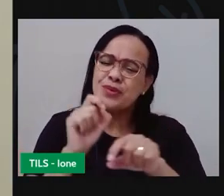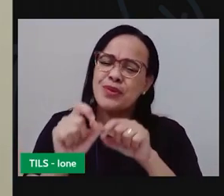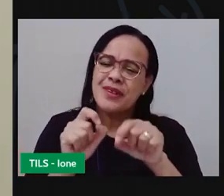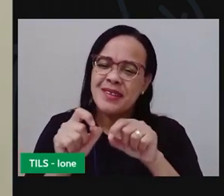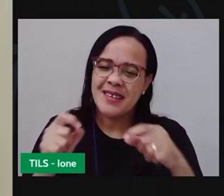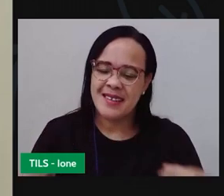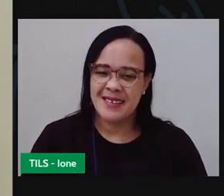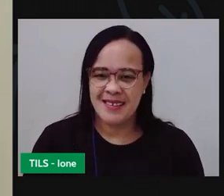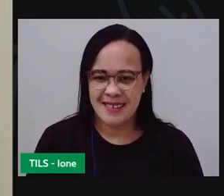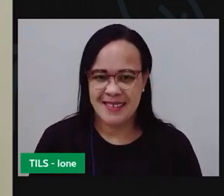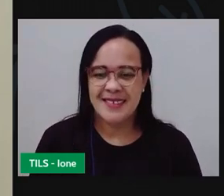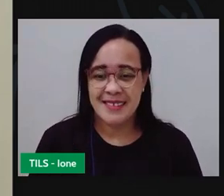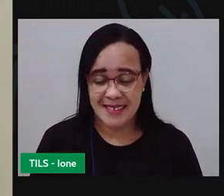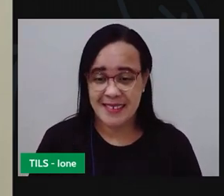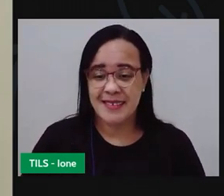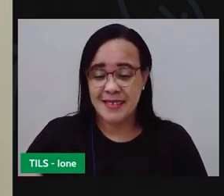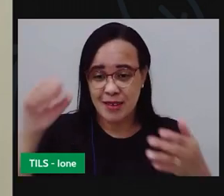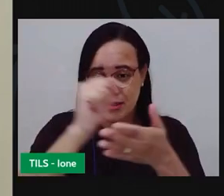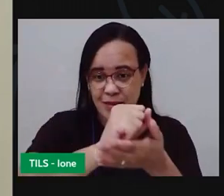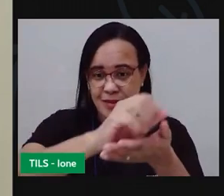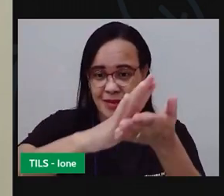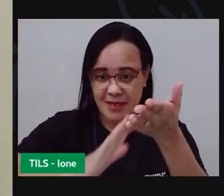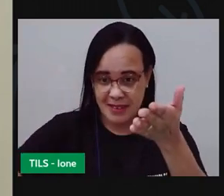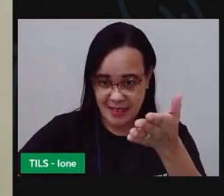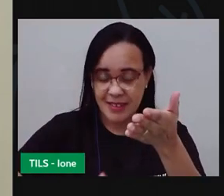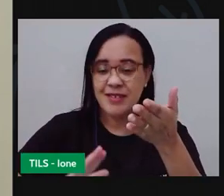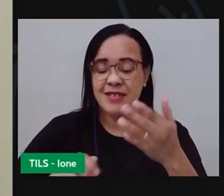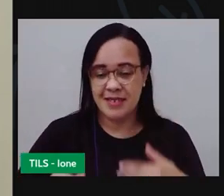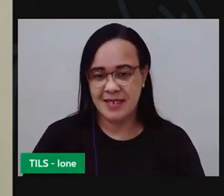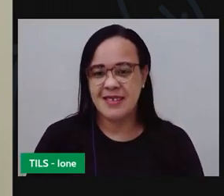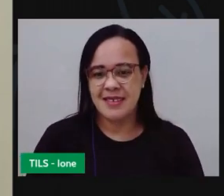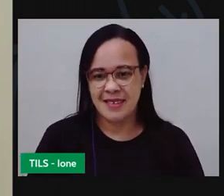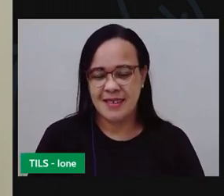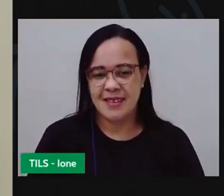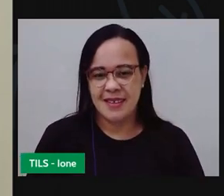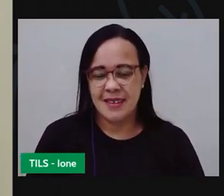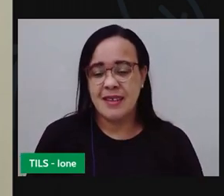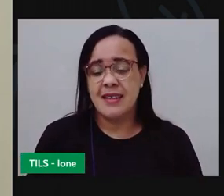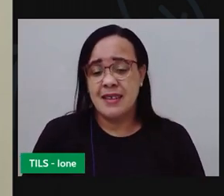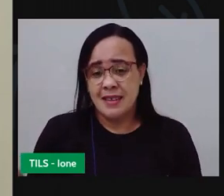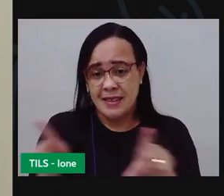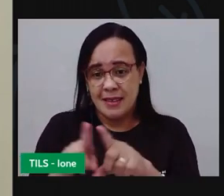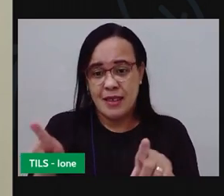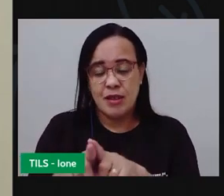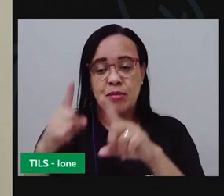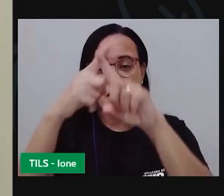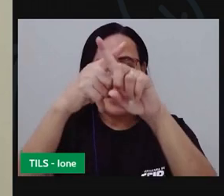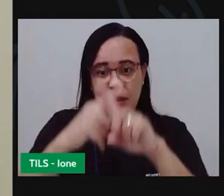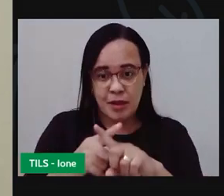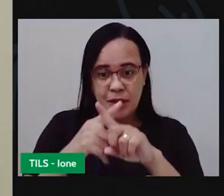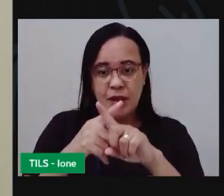Uma atividade, tá? E também um desafio.